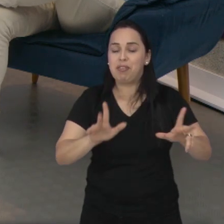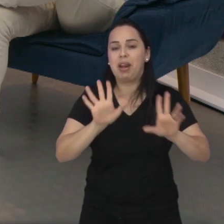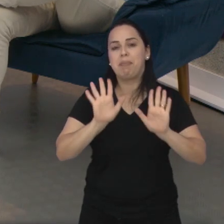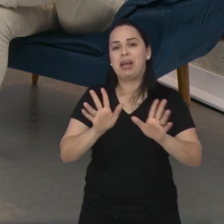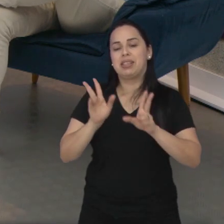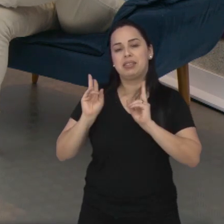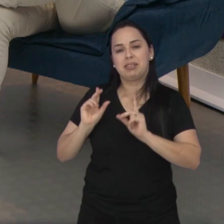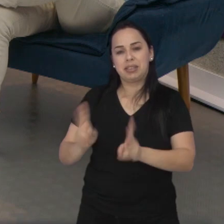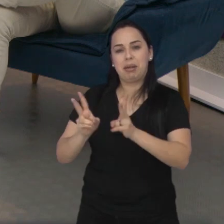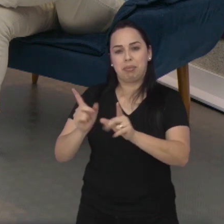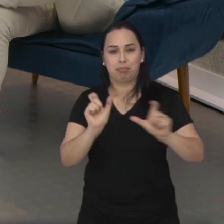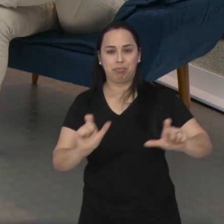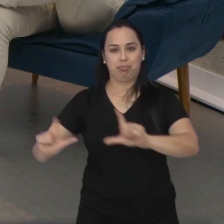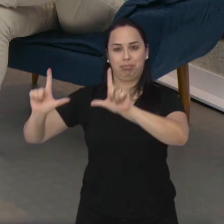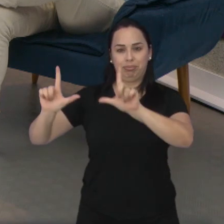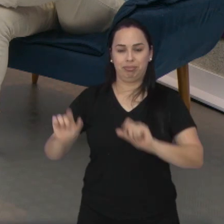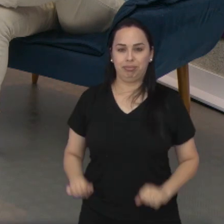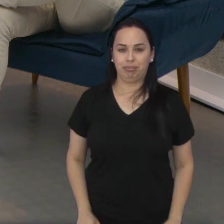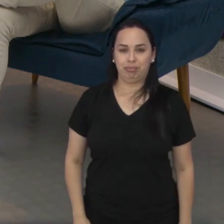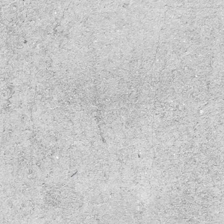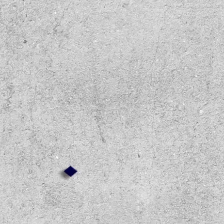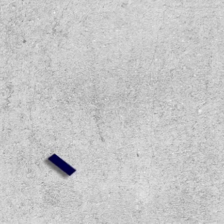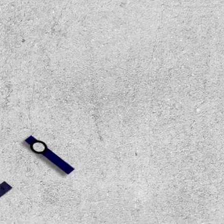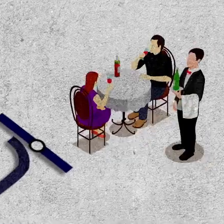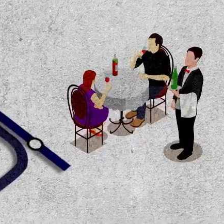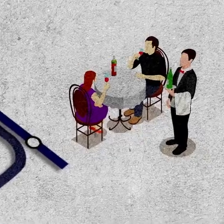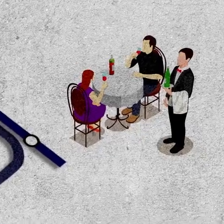mas sempre com um destino diferente. Até lá!